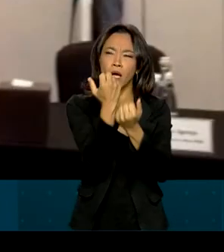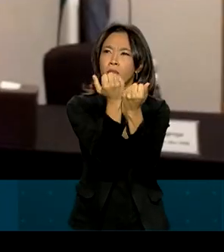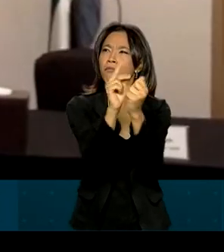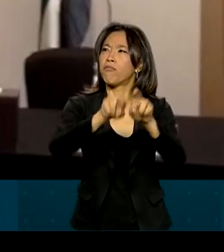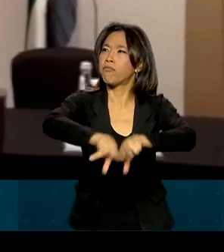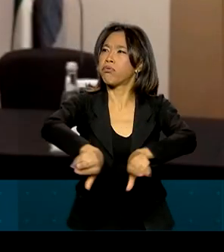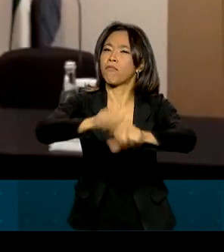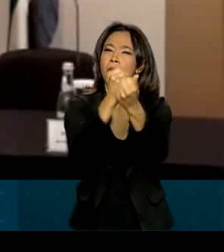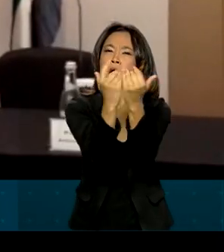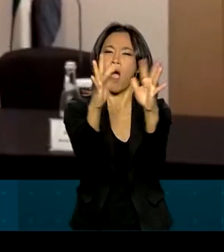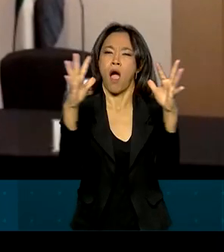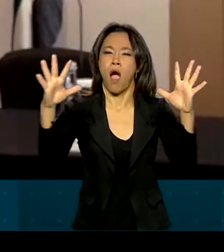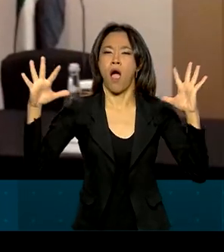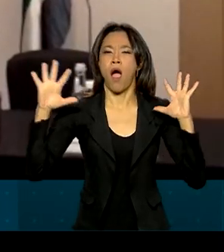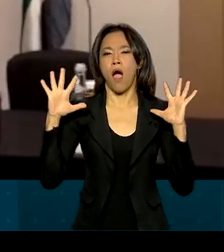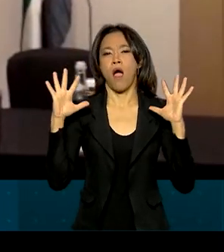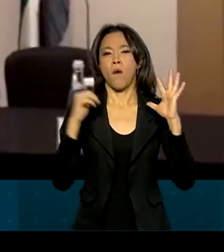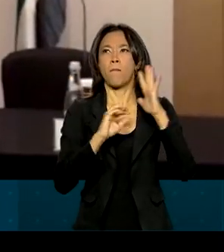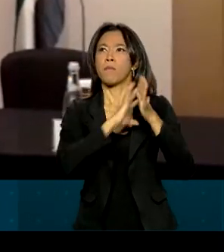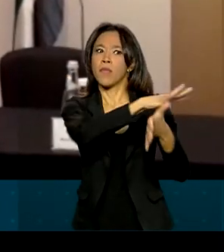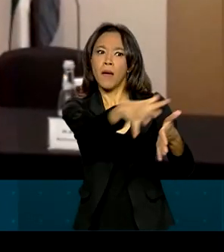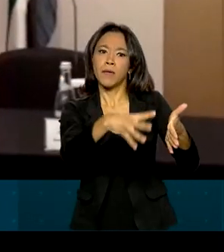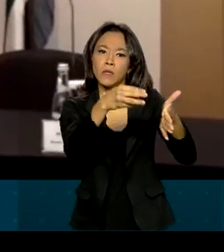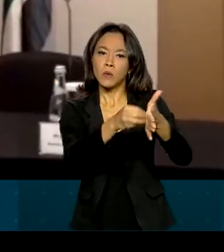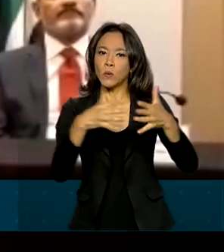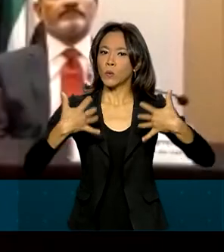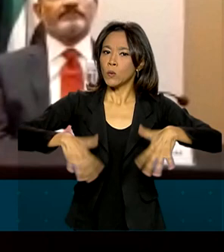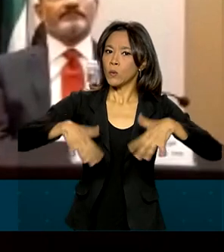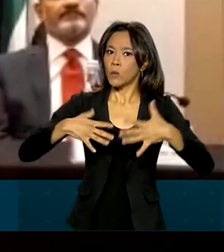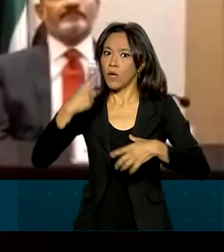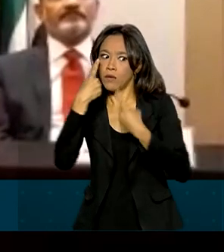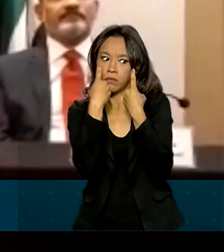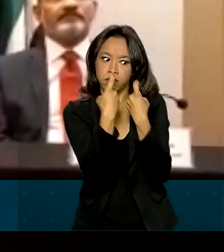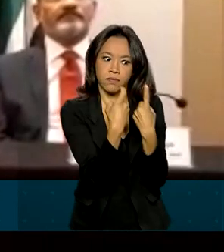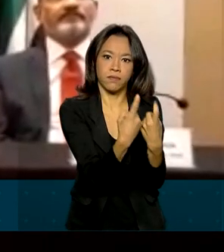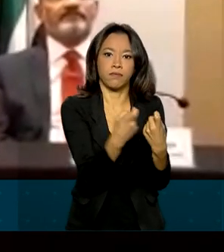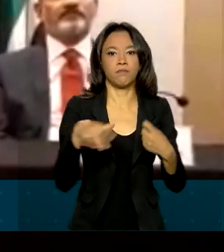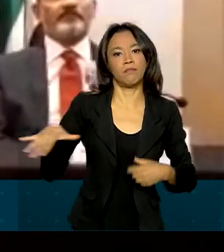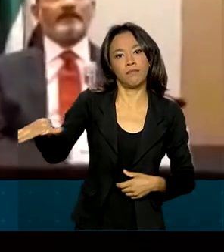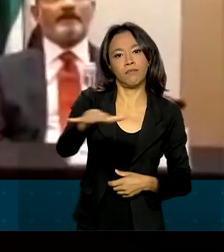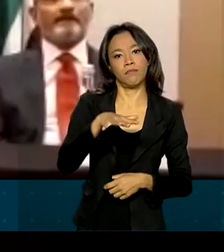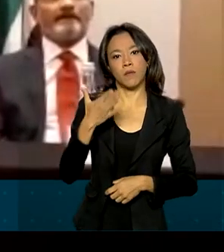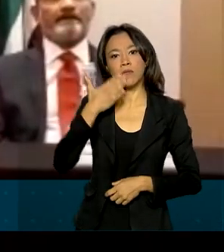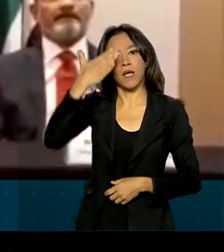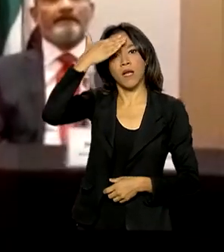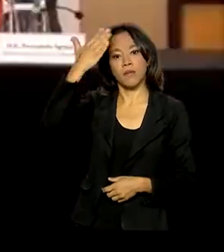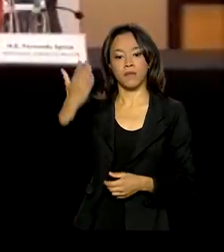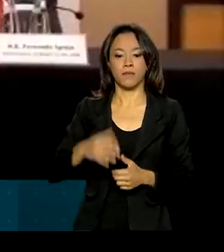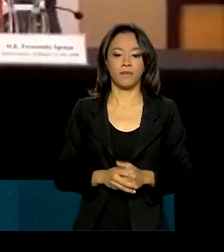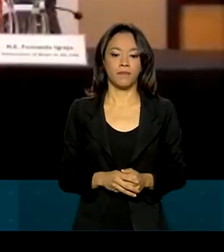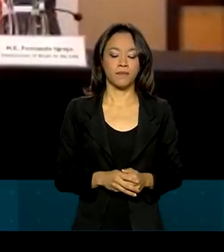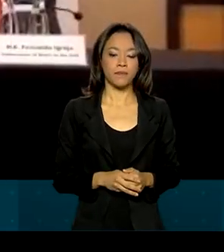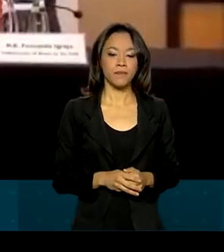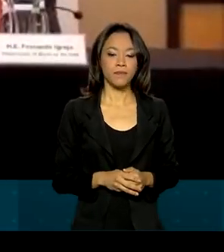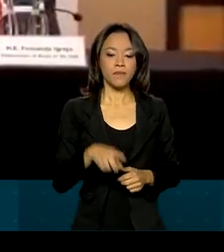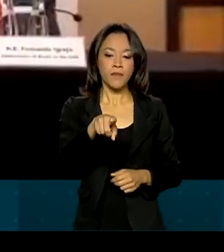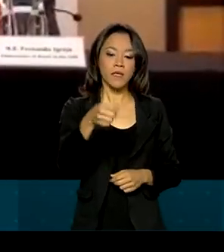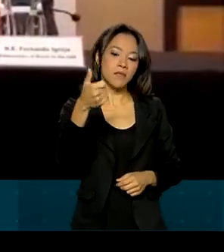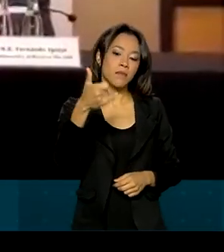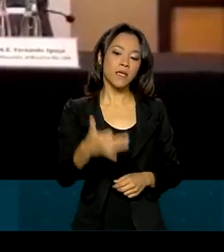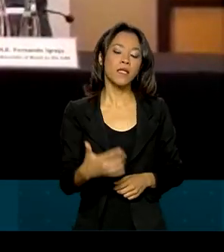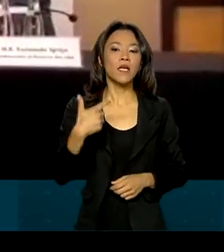amazônica é um bom ativo para investidores dos Emirados Árabes. Eu tive a oportunidade aqui de conversar com